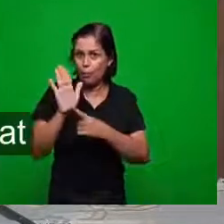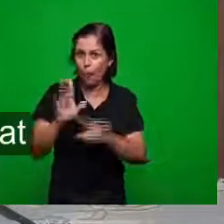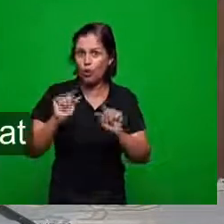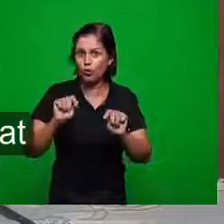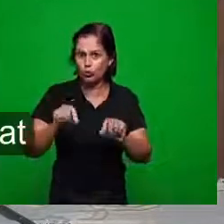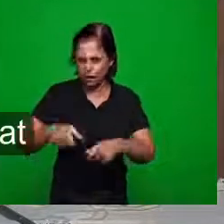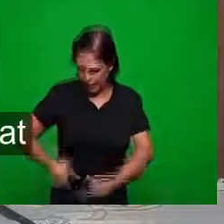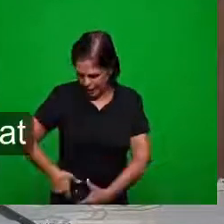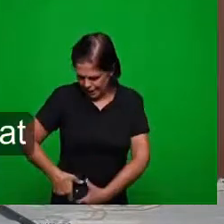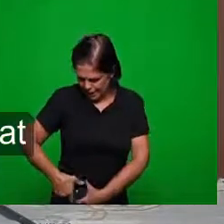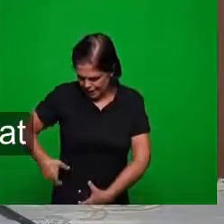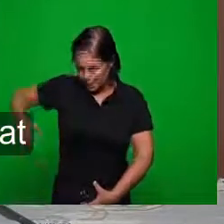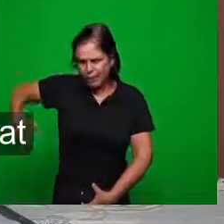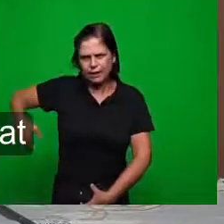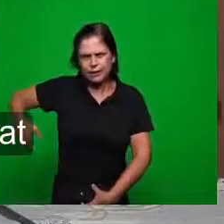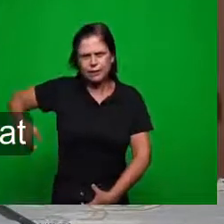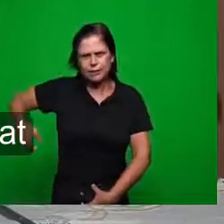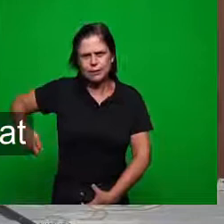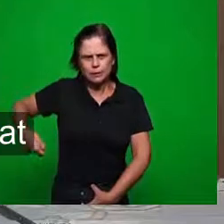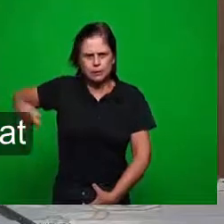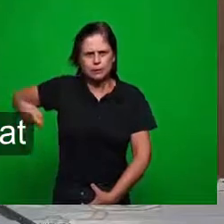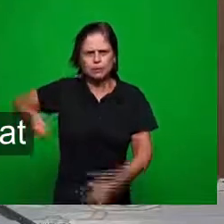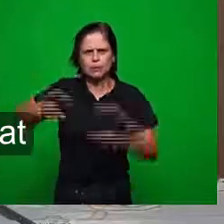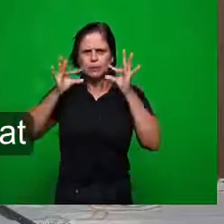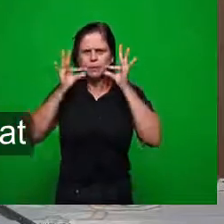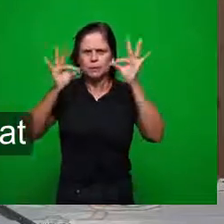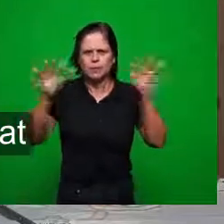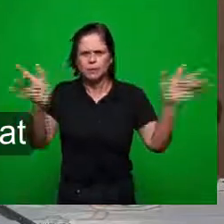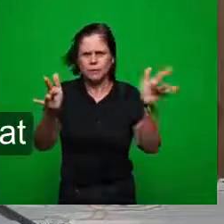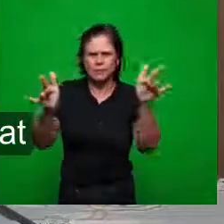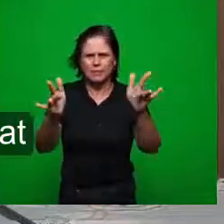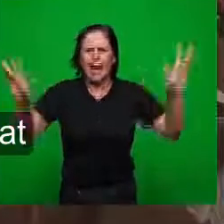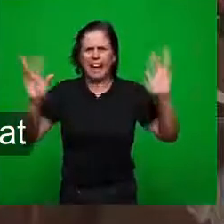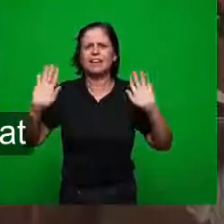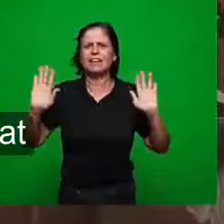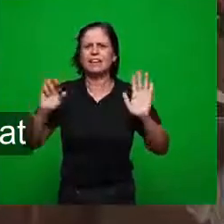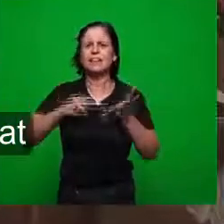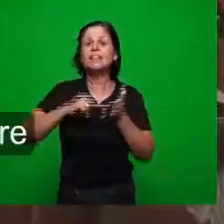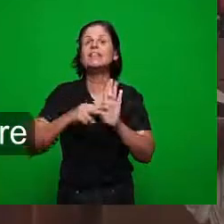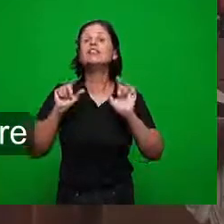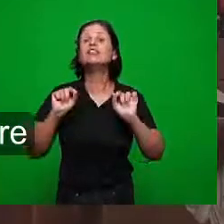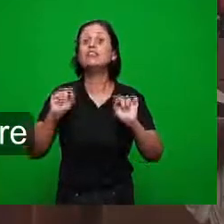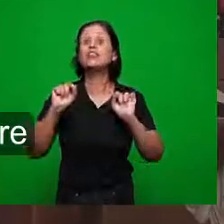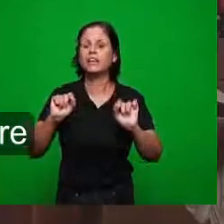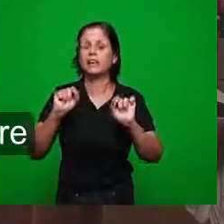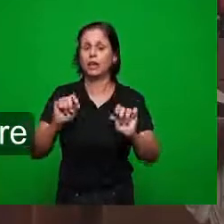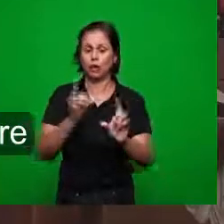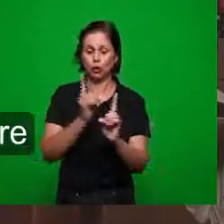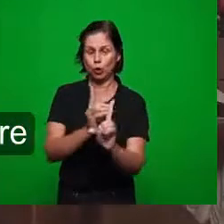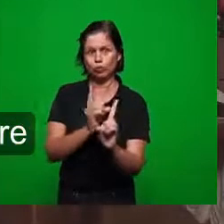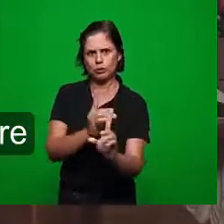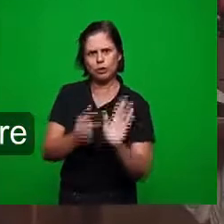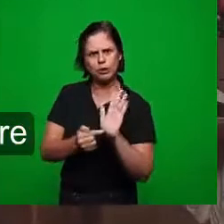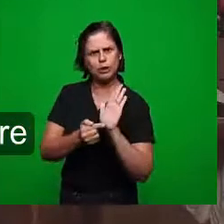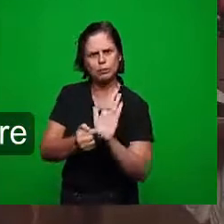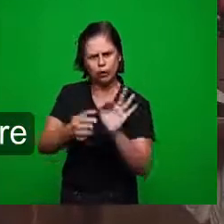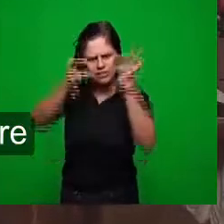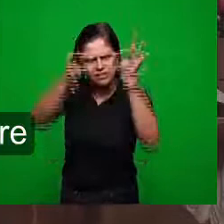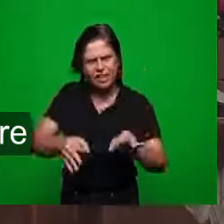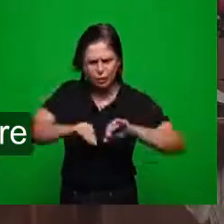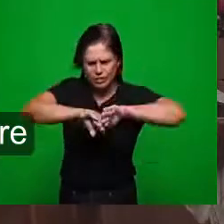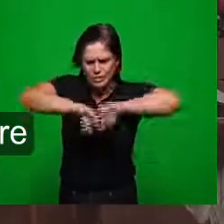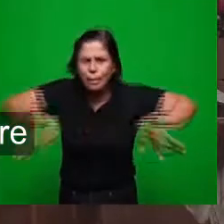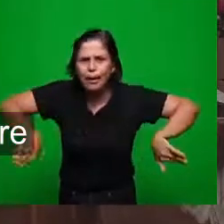a doutrina que entra que discerne que mostra que aponta